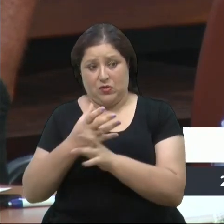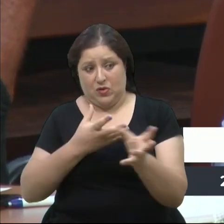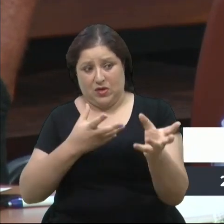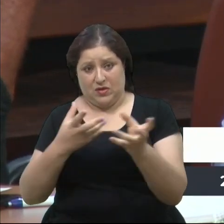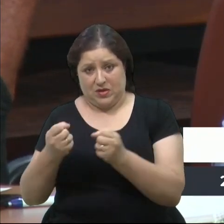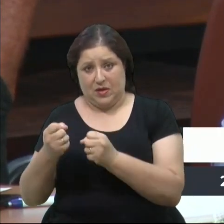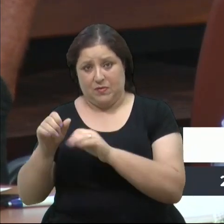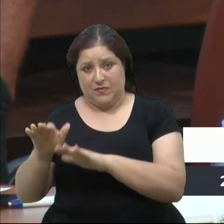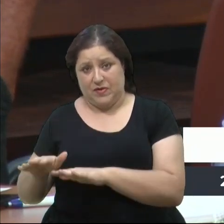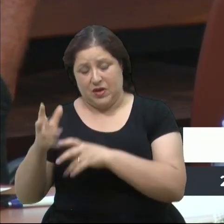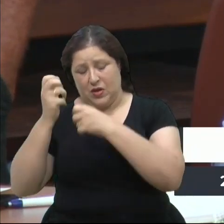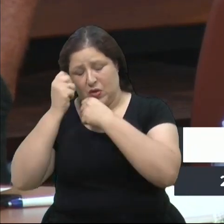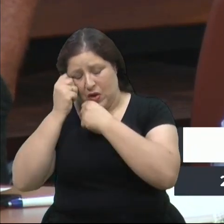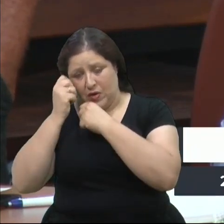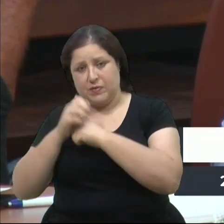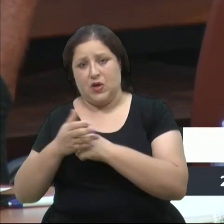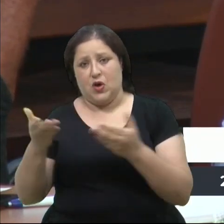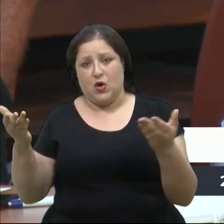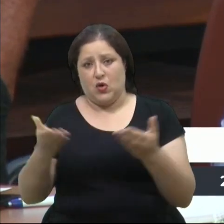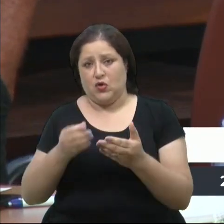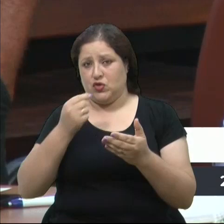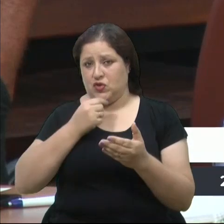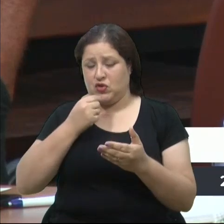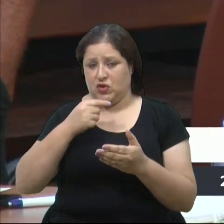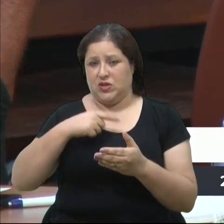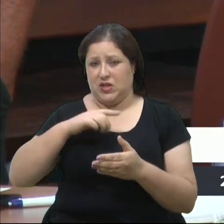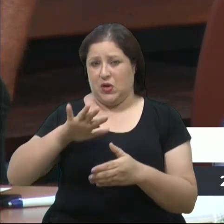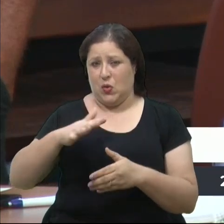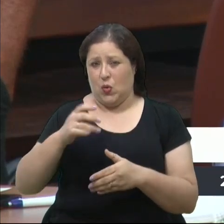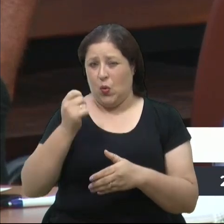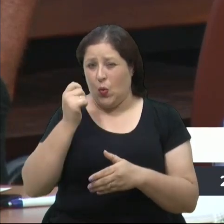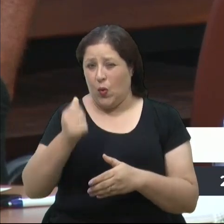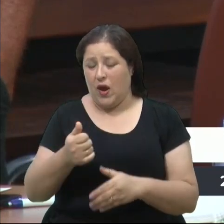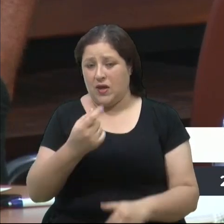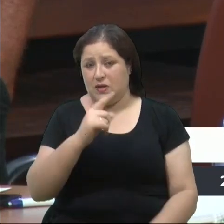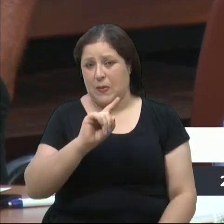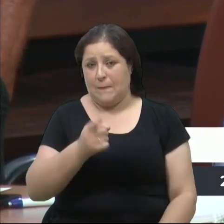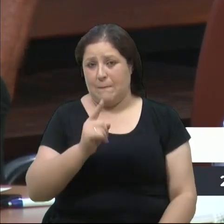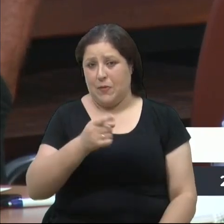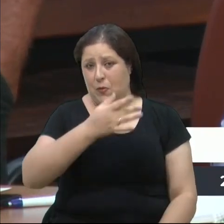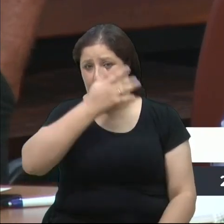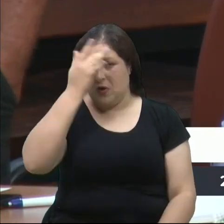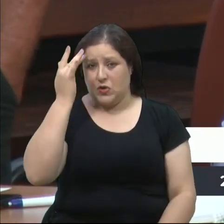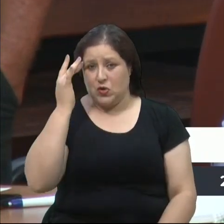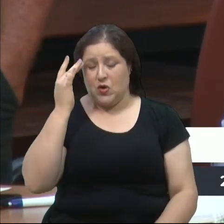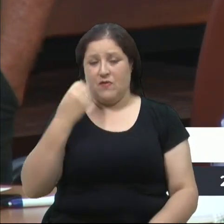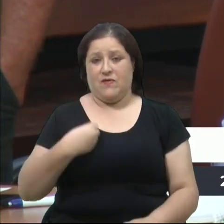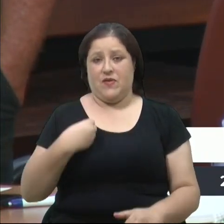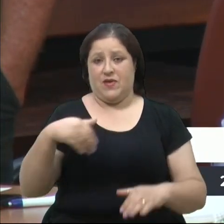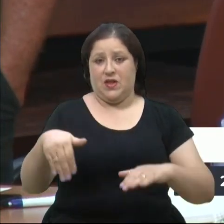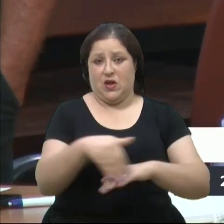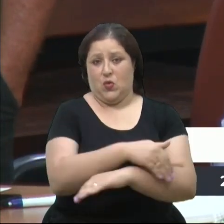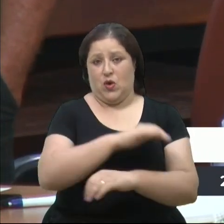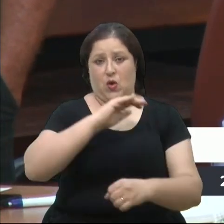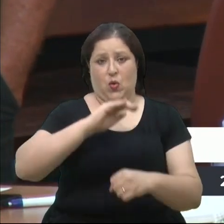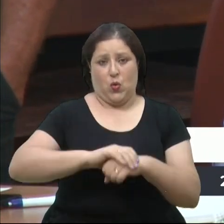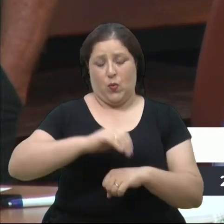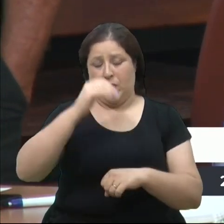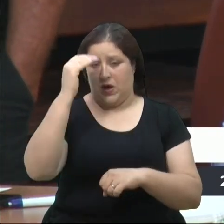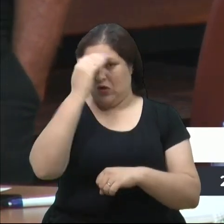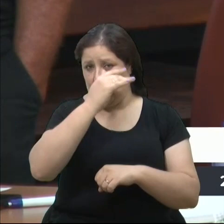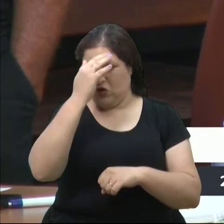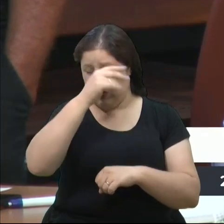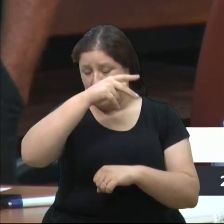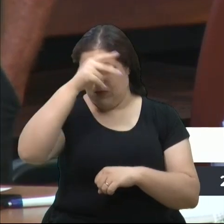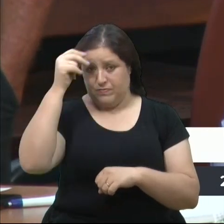Hoje, Caxias, nós temos quase mil pessoas em situação de rua. Não é culpa do prefeito Adiló, não é culpa do